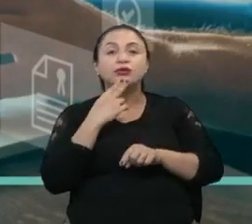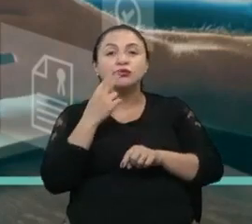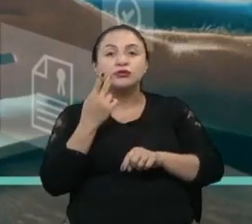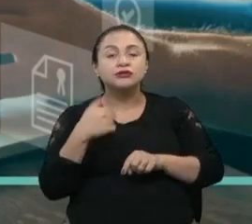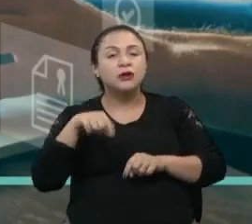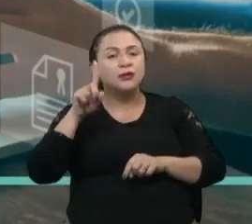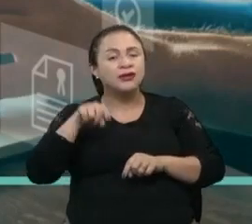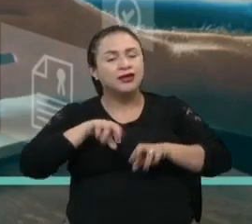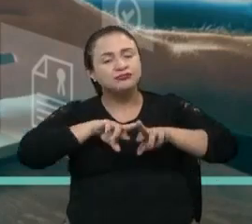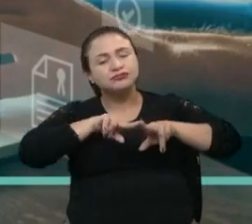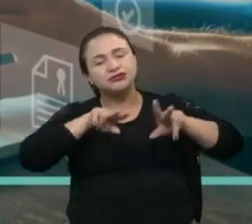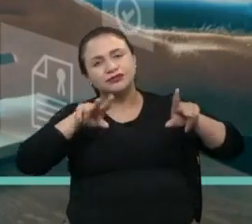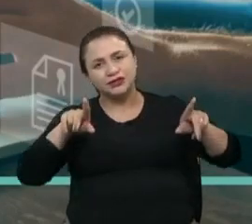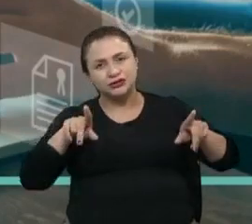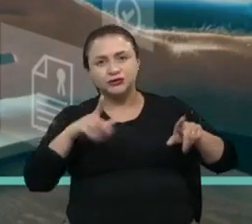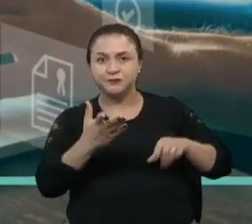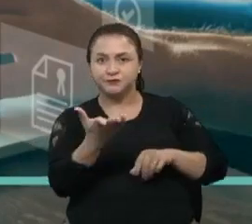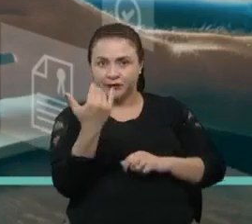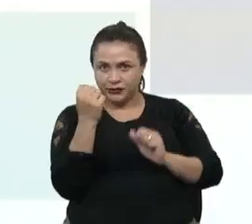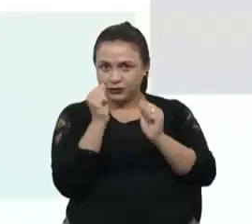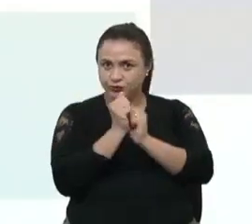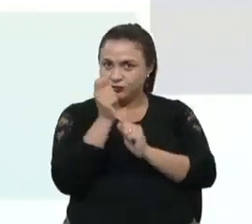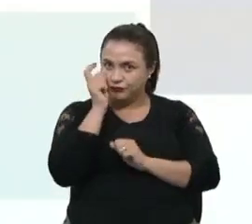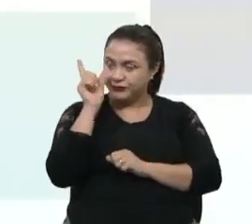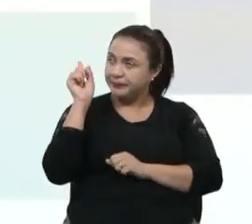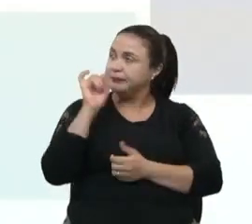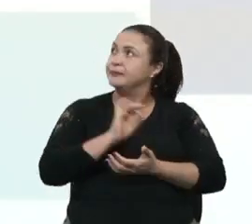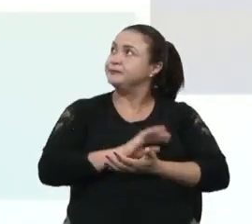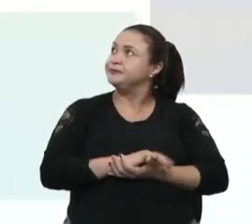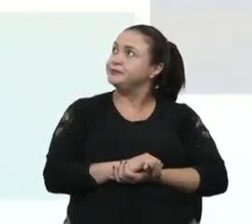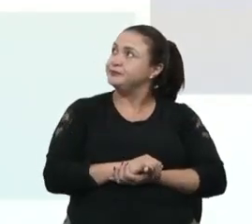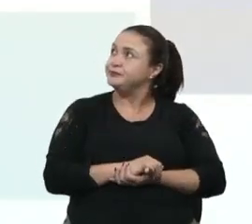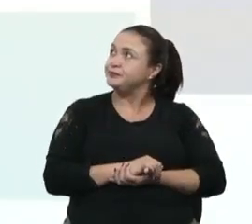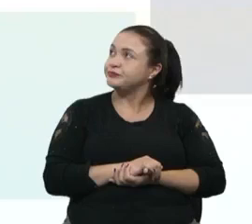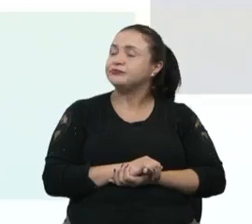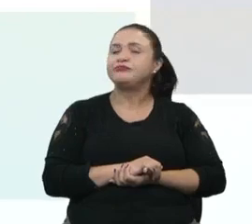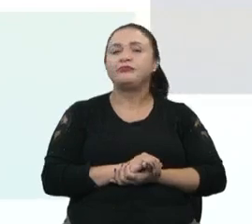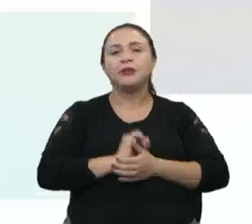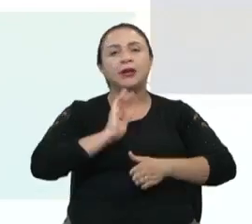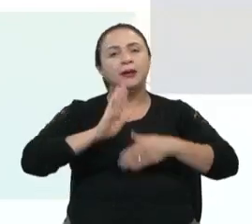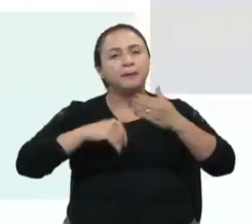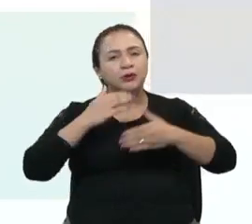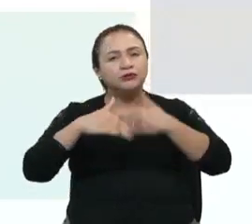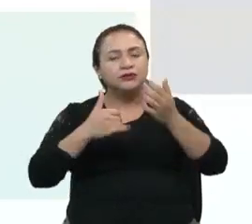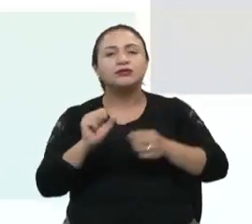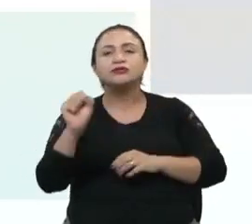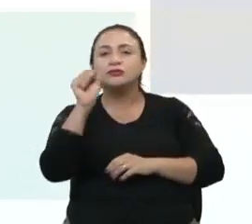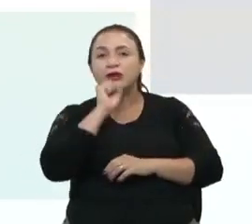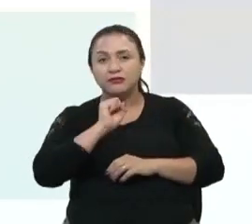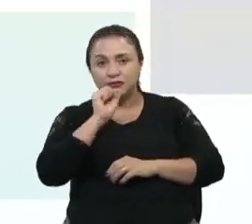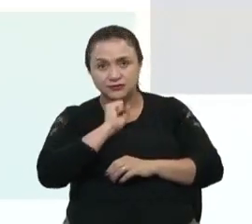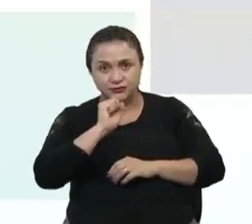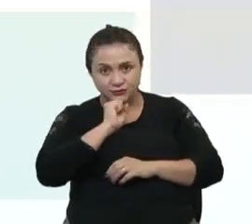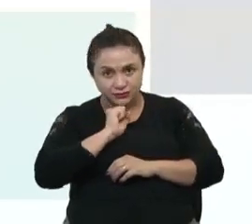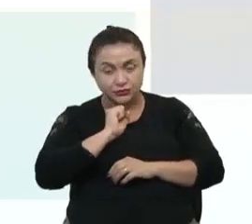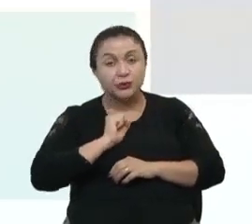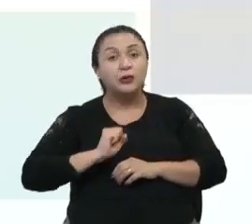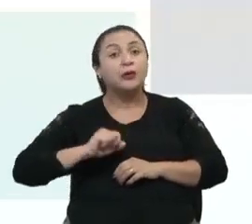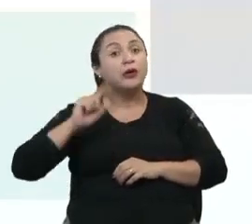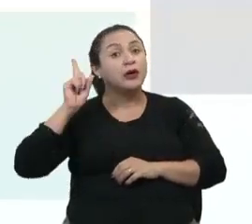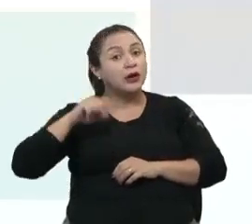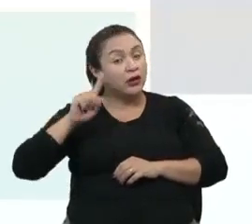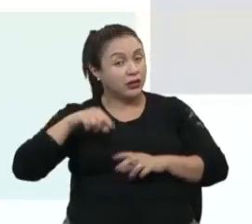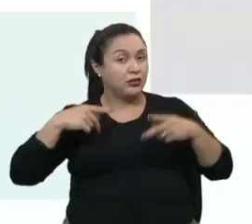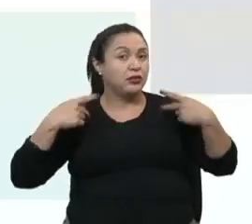inúmeras. Me acompanhe. O processo do envelhecimento é considerado